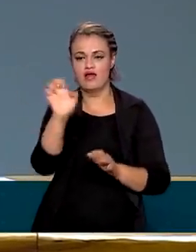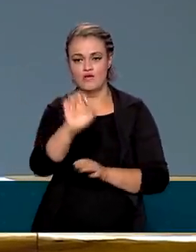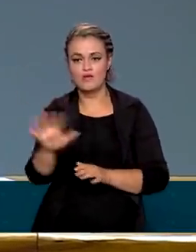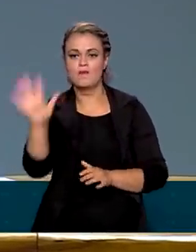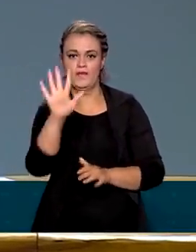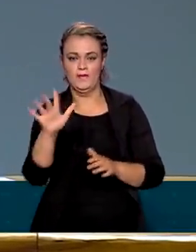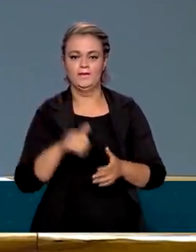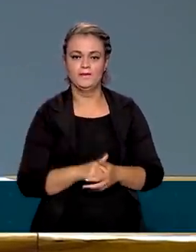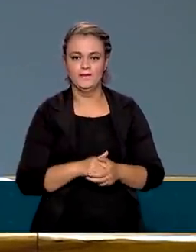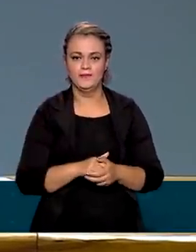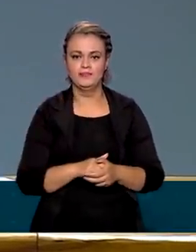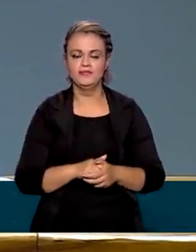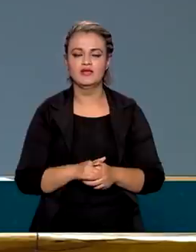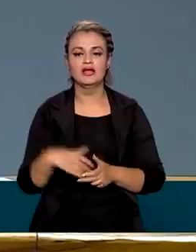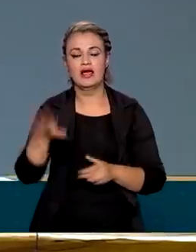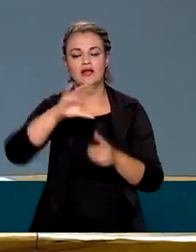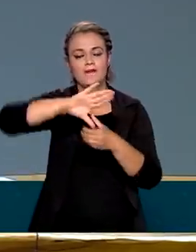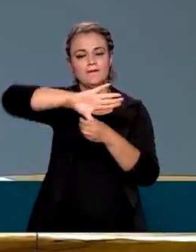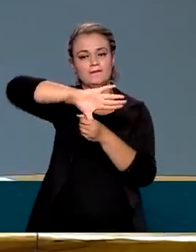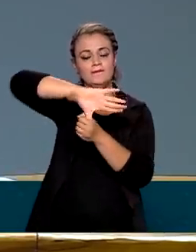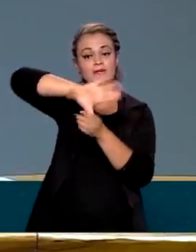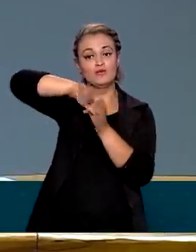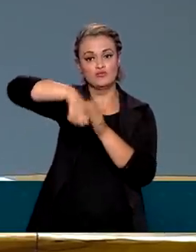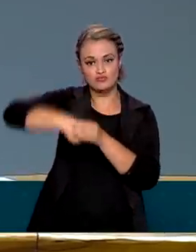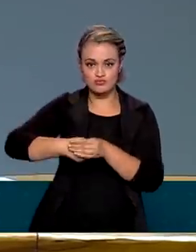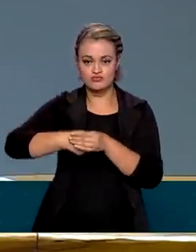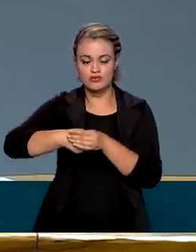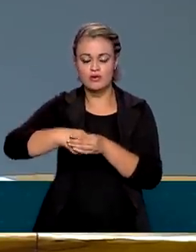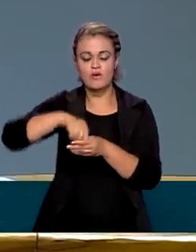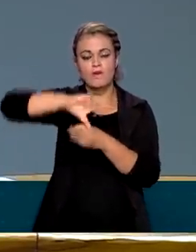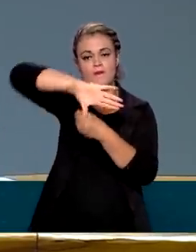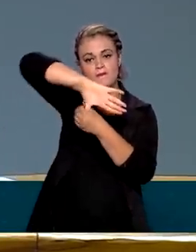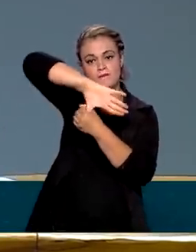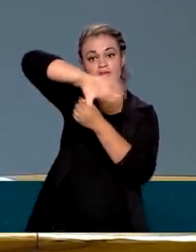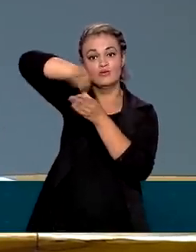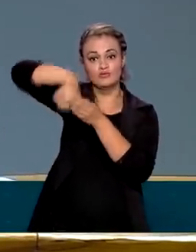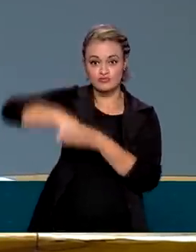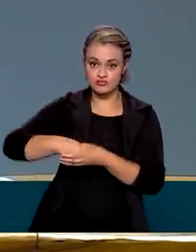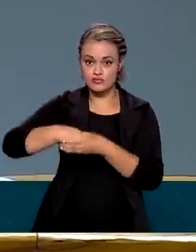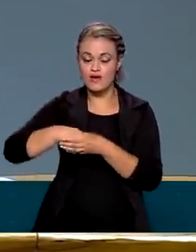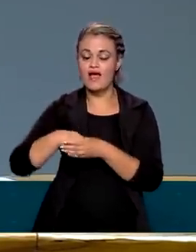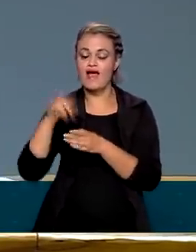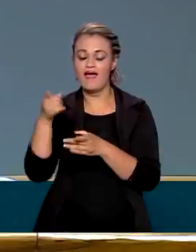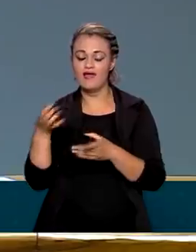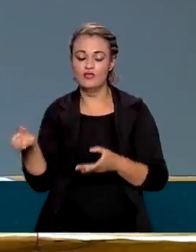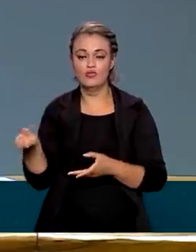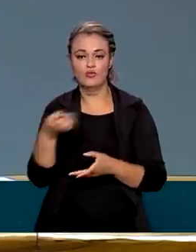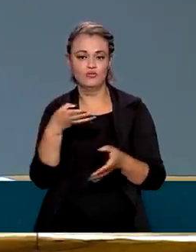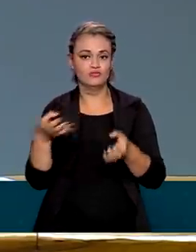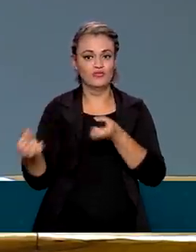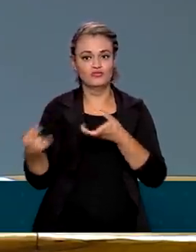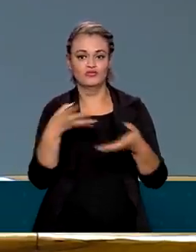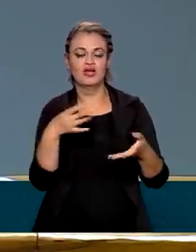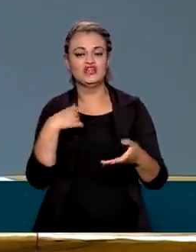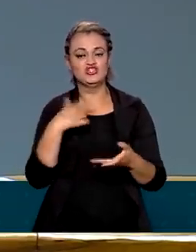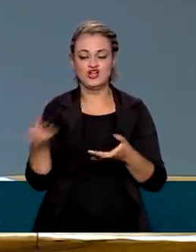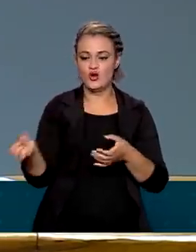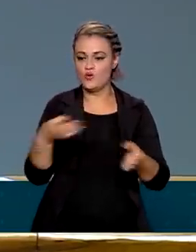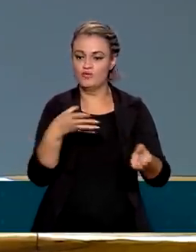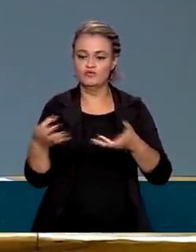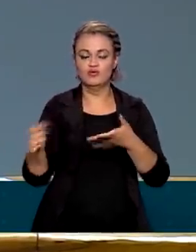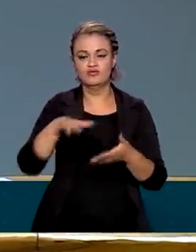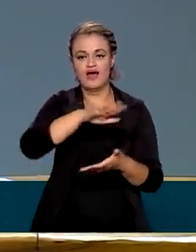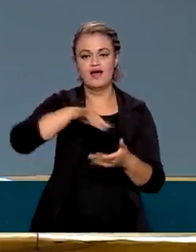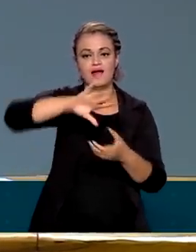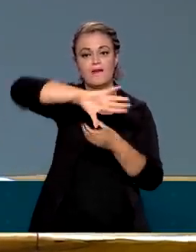do Mercosul. O Mercosul é a modernização, nós queremos a modernização do